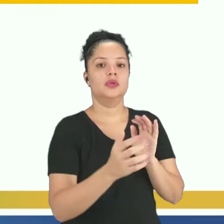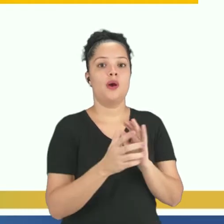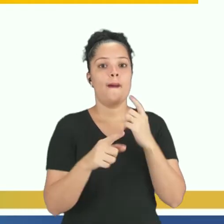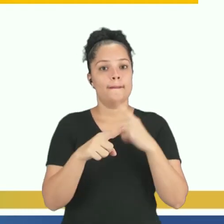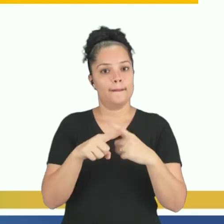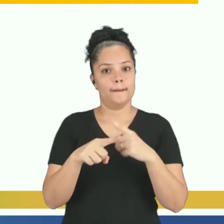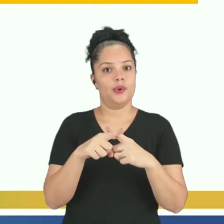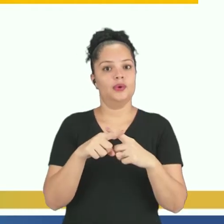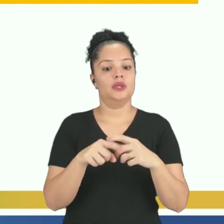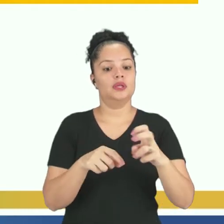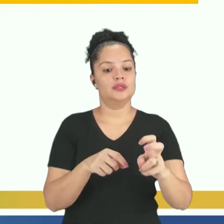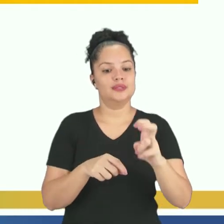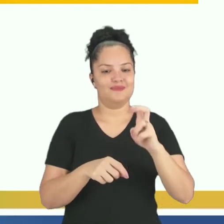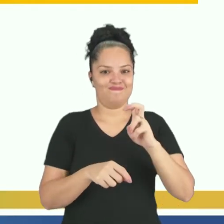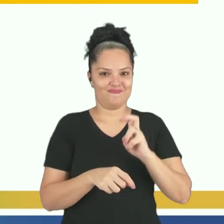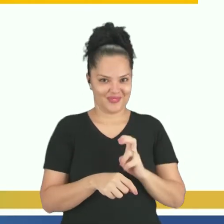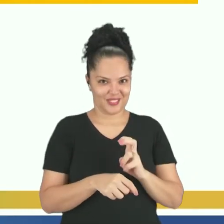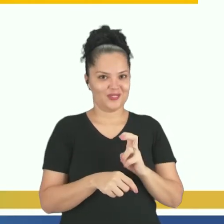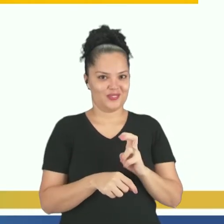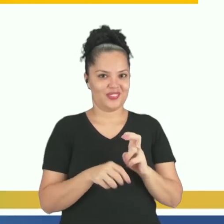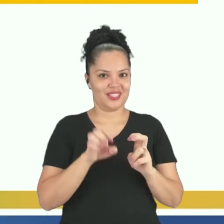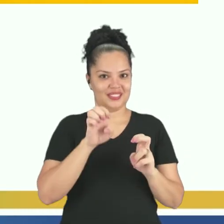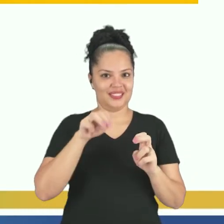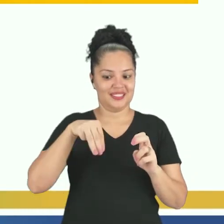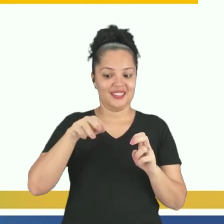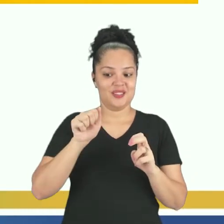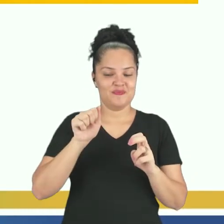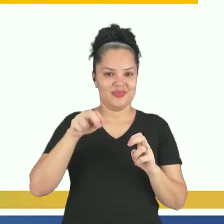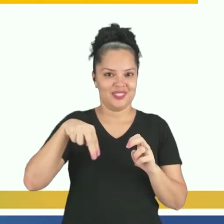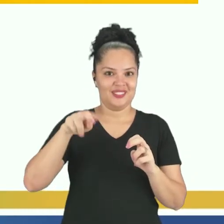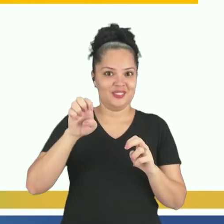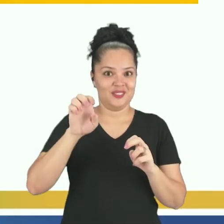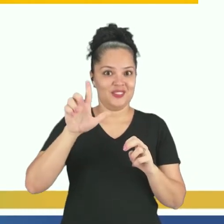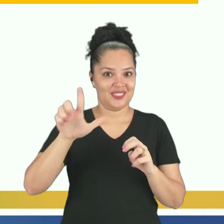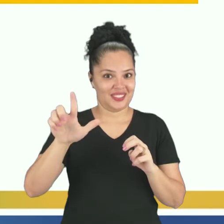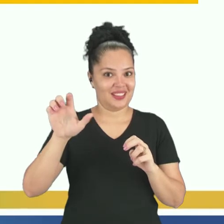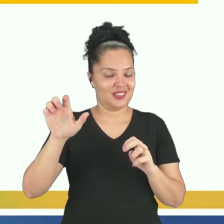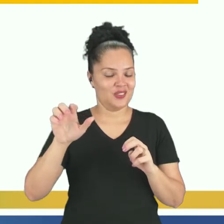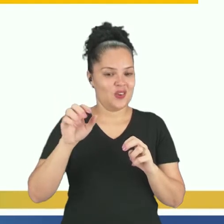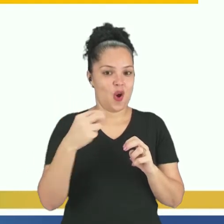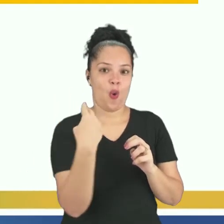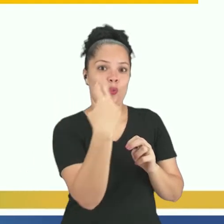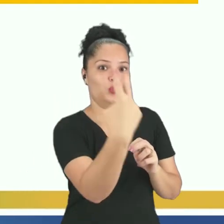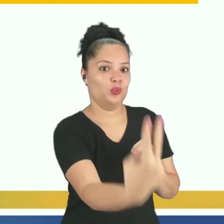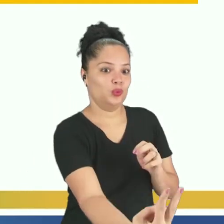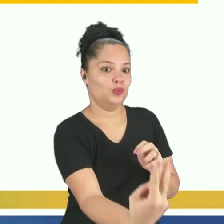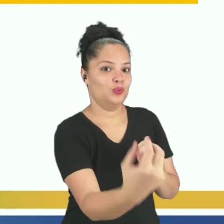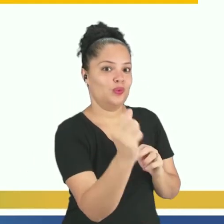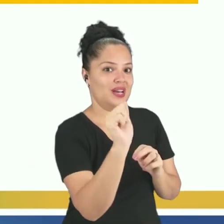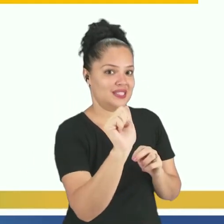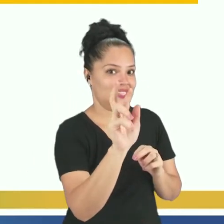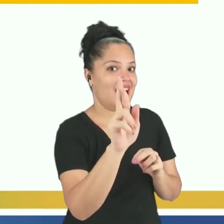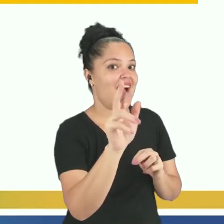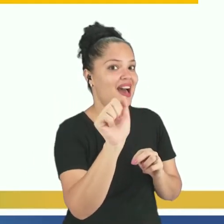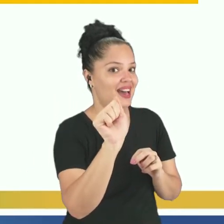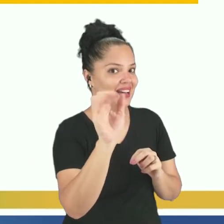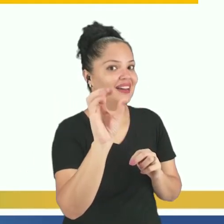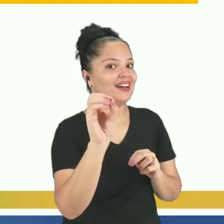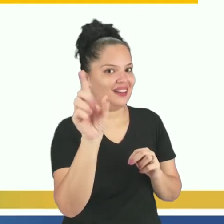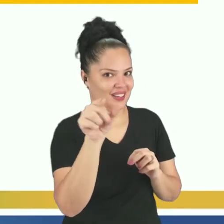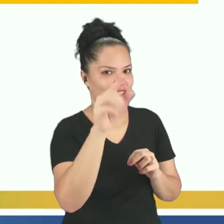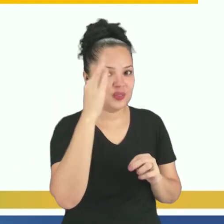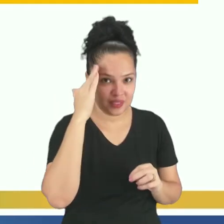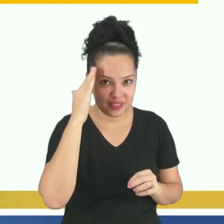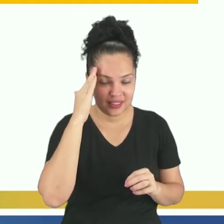Porque a cada cinco moedas de Emmanuel, duas eram de Arão. Duas eram dadas para Arão, certo? Então,